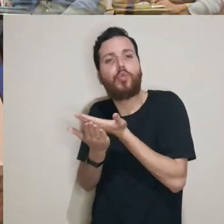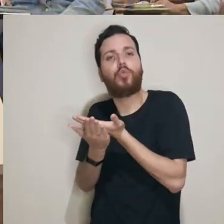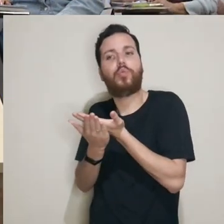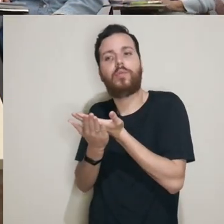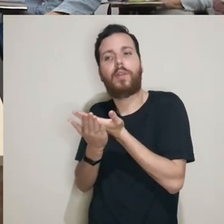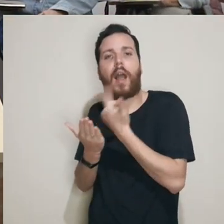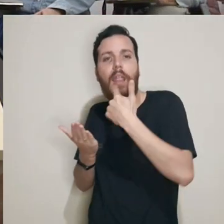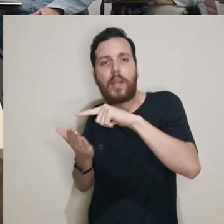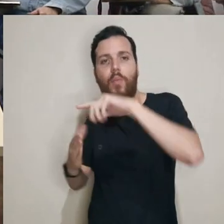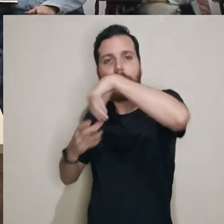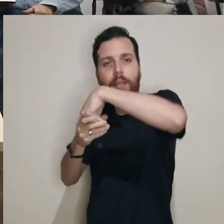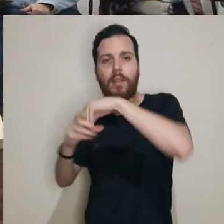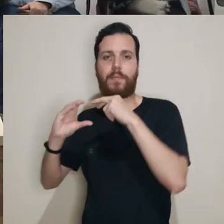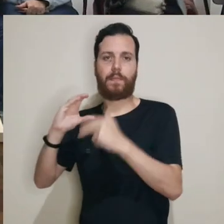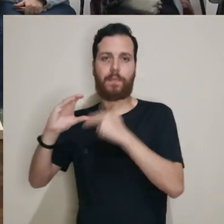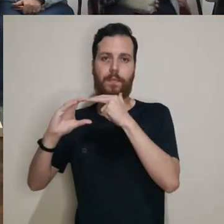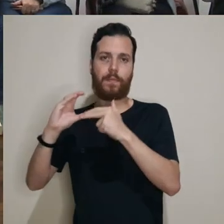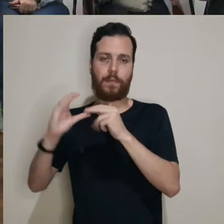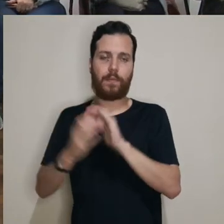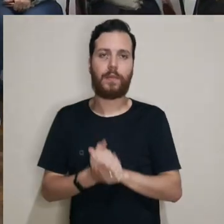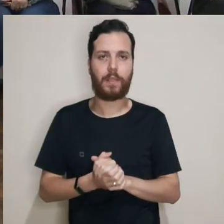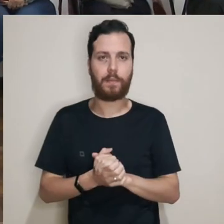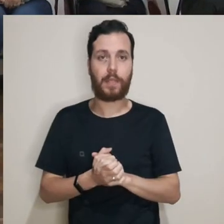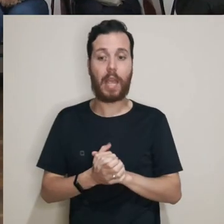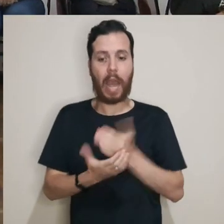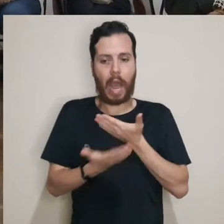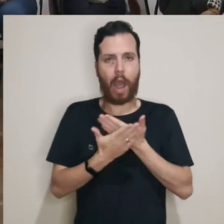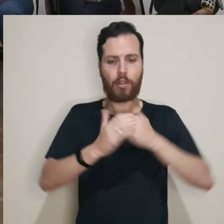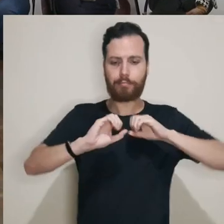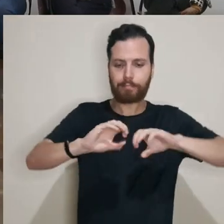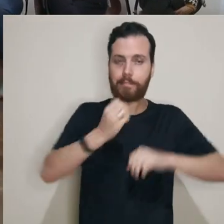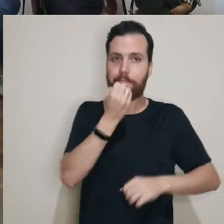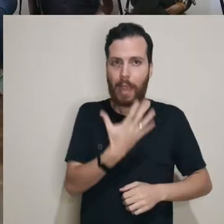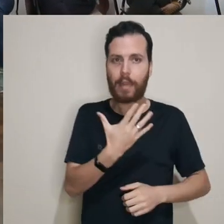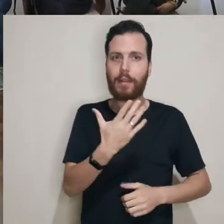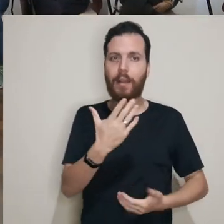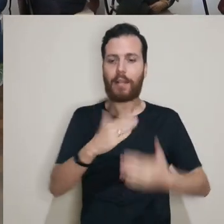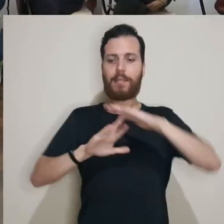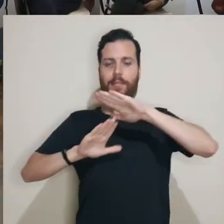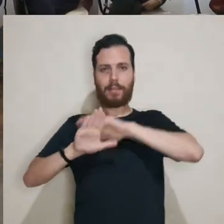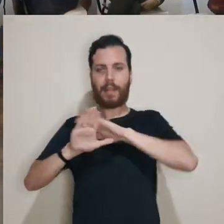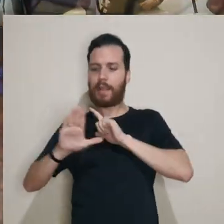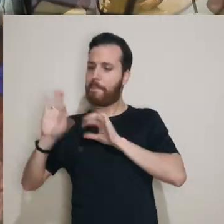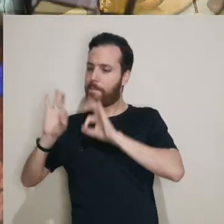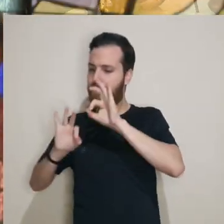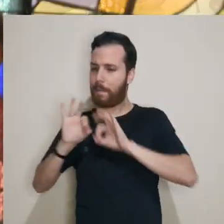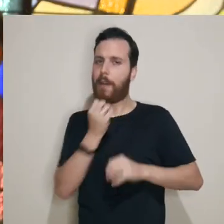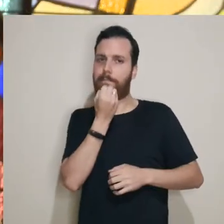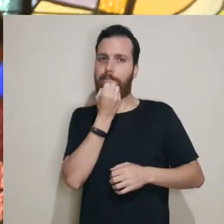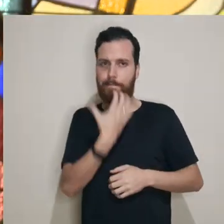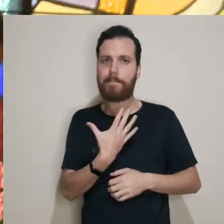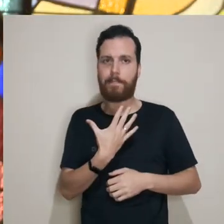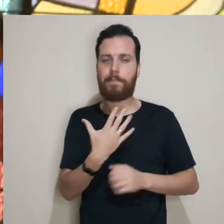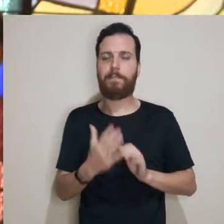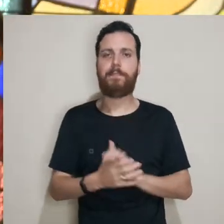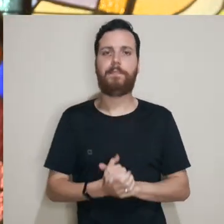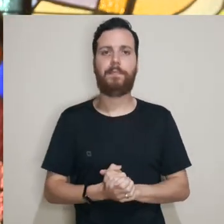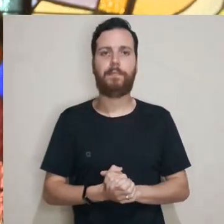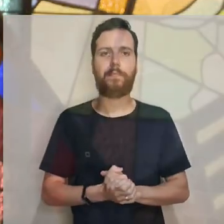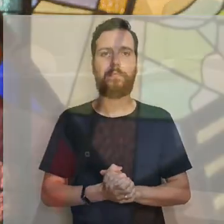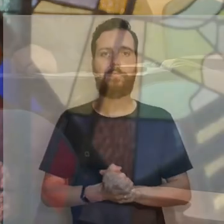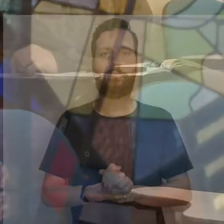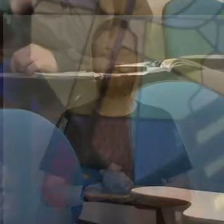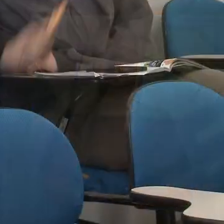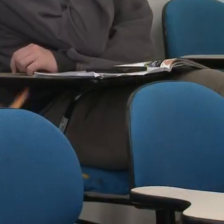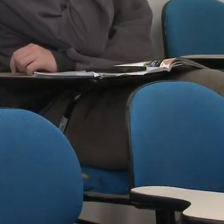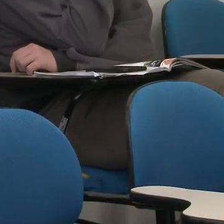fora, que são da comunidade externa, que participam das aulas de CELIM. Existe todo um trabalho por trás de uma aula